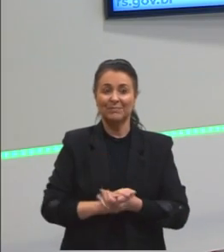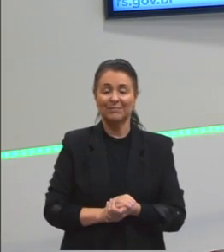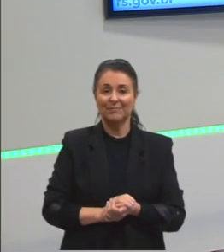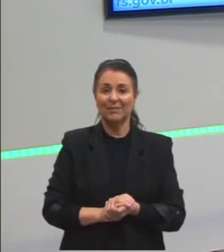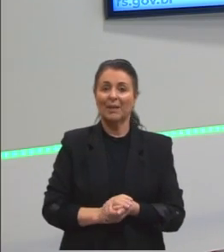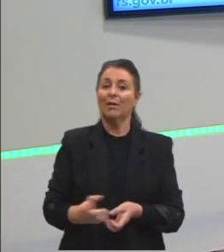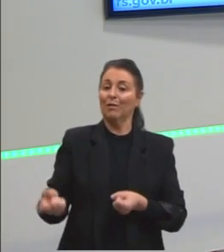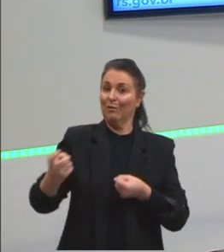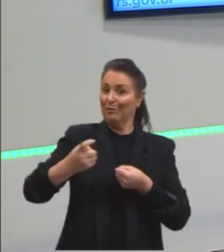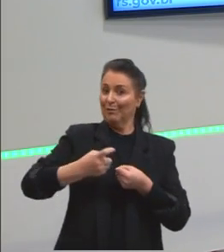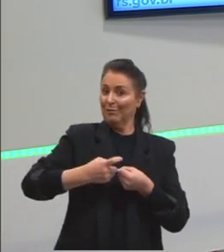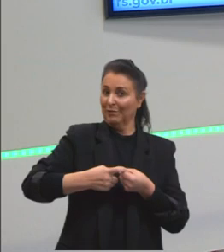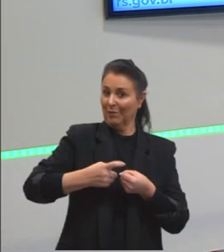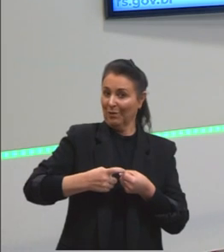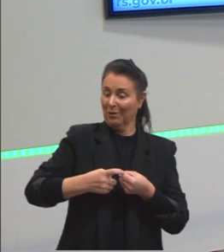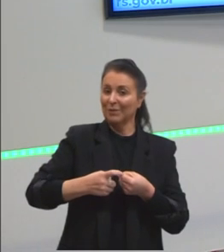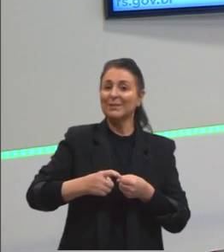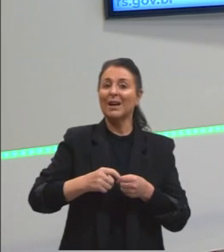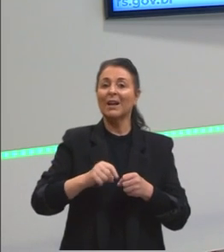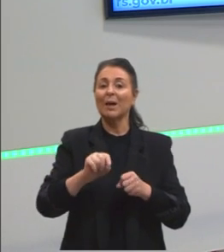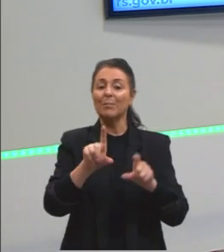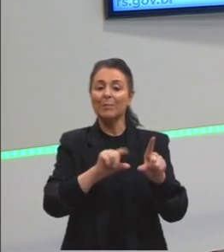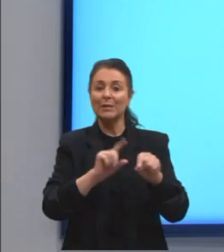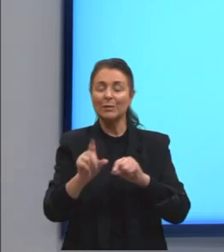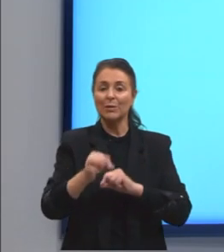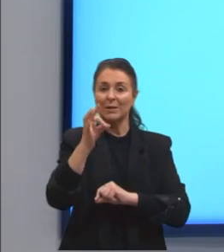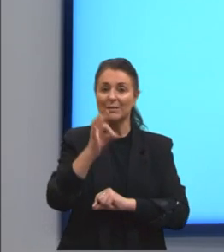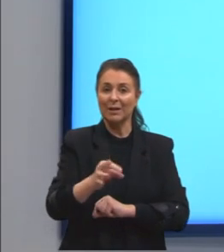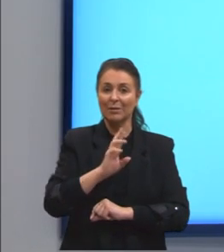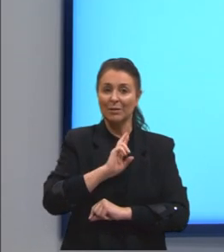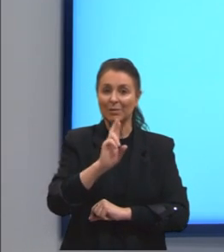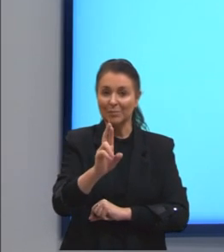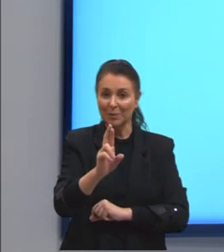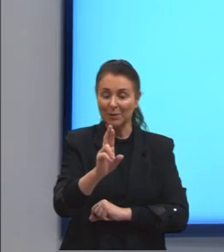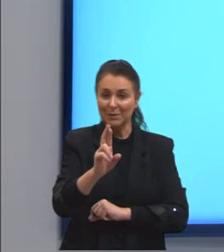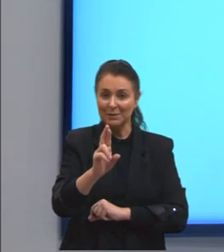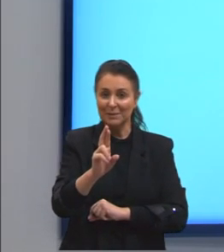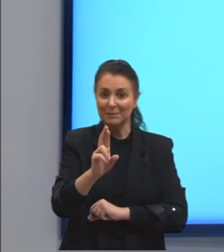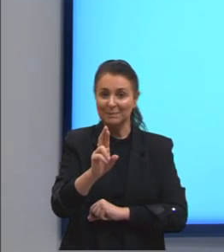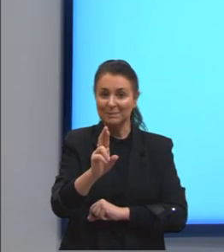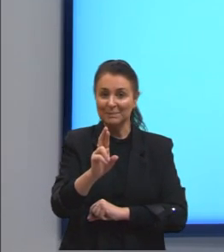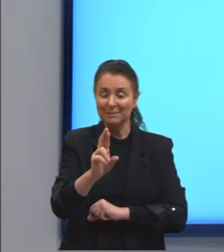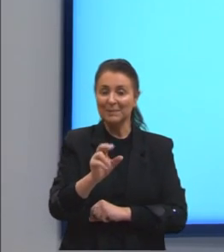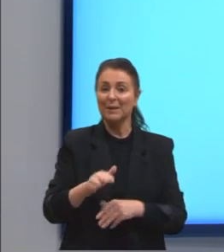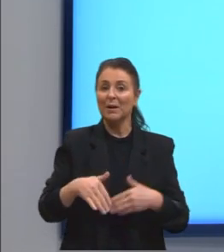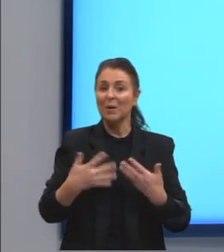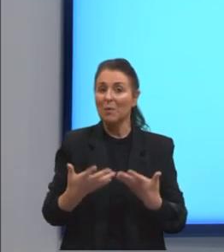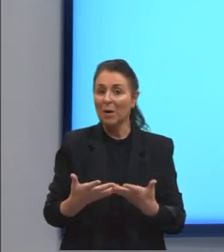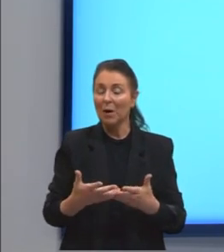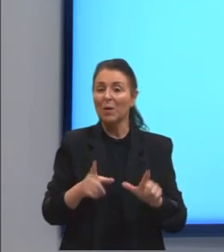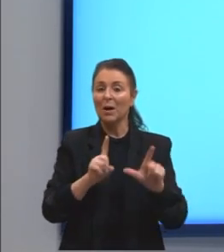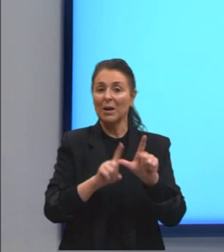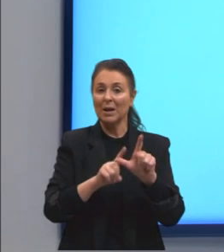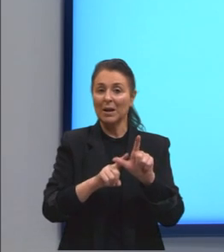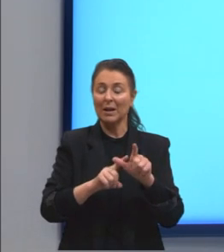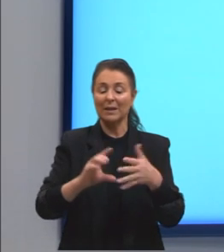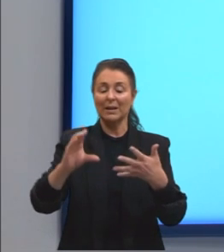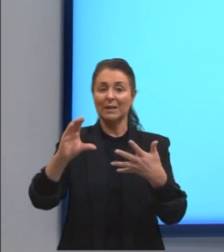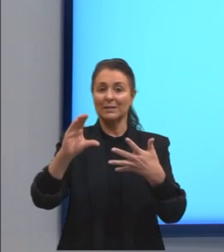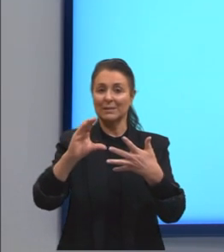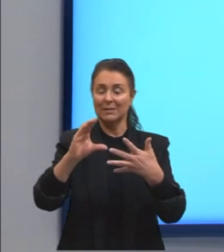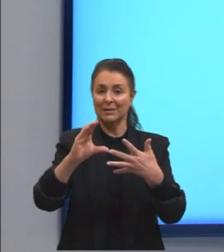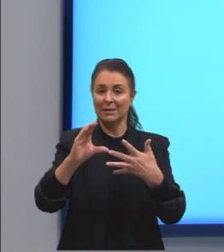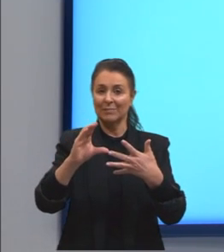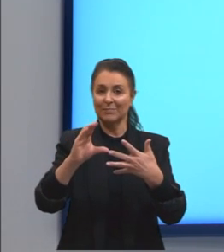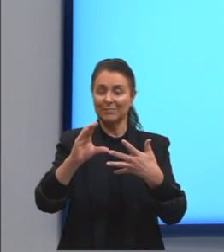Voltamos lá nas nossas alternativas. Então, vamos marcar a alternativa correta, que seria a letra C. A